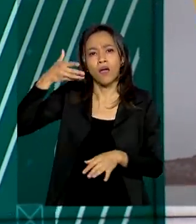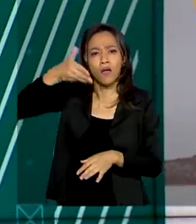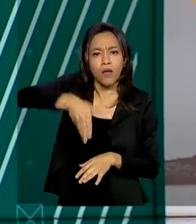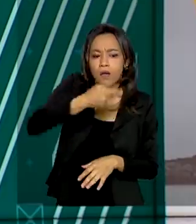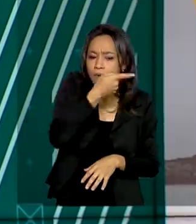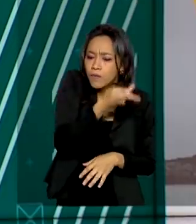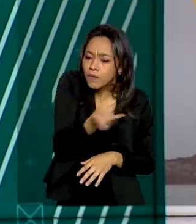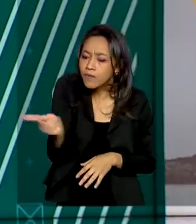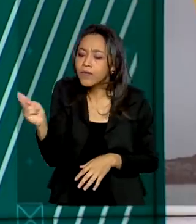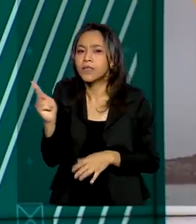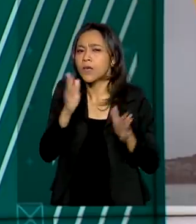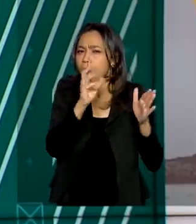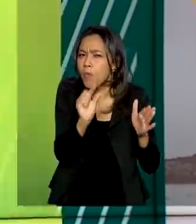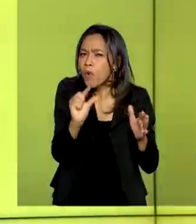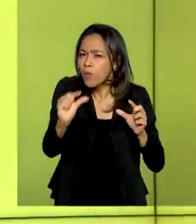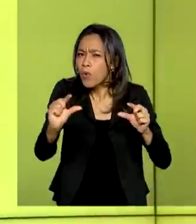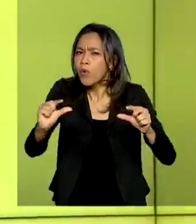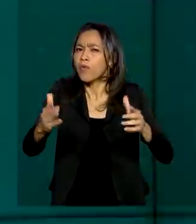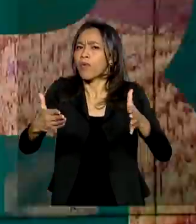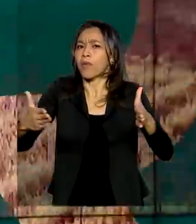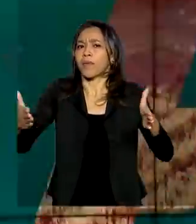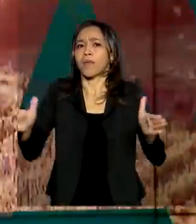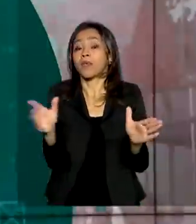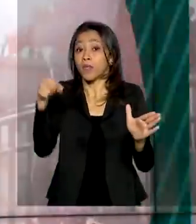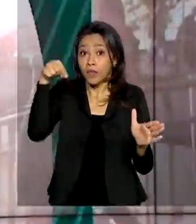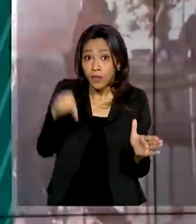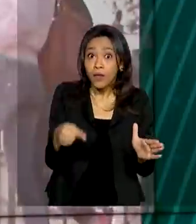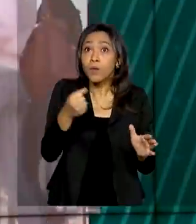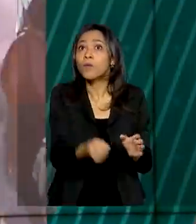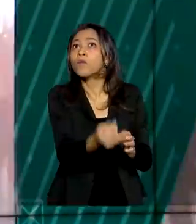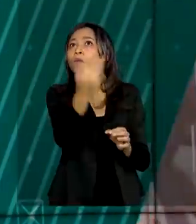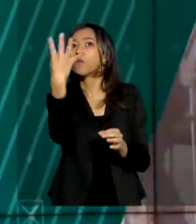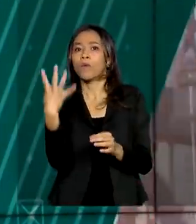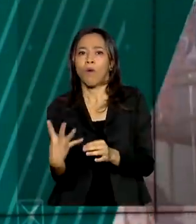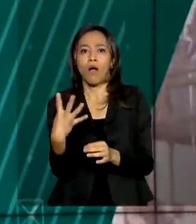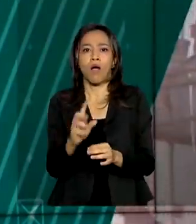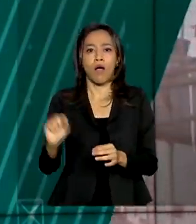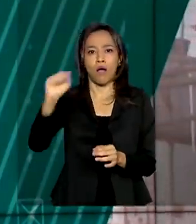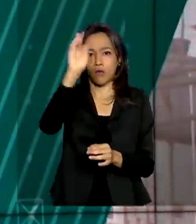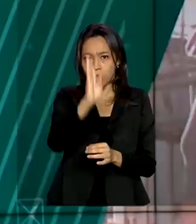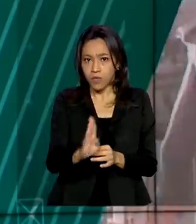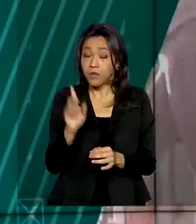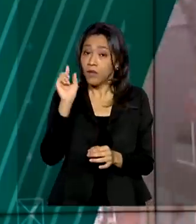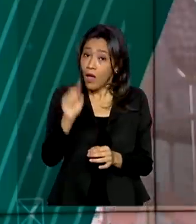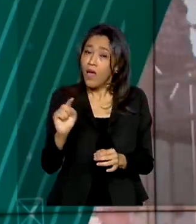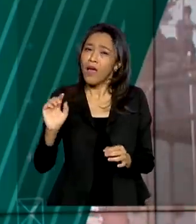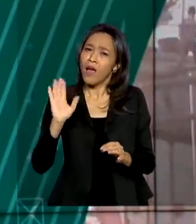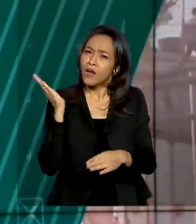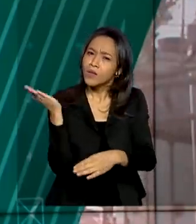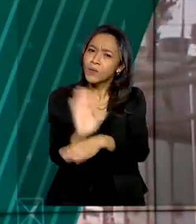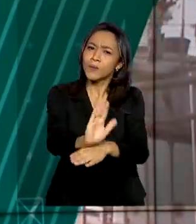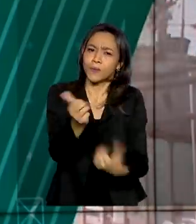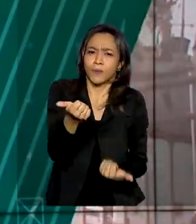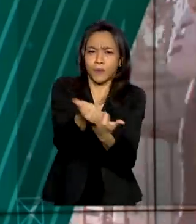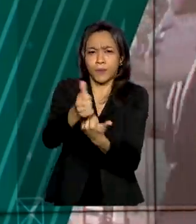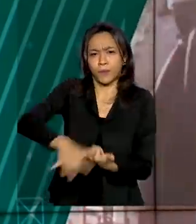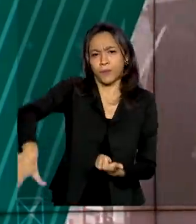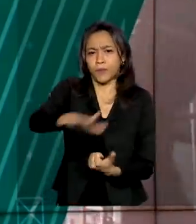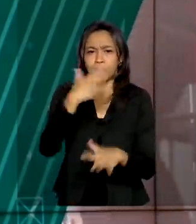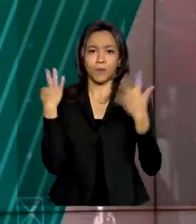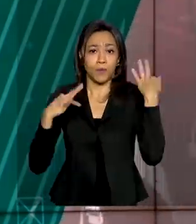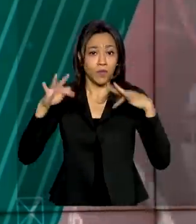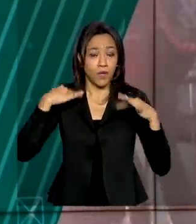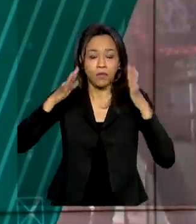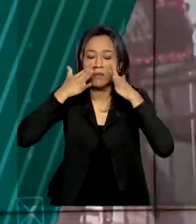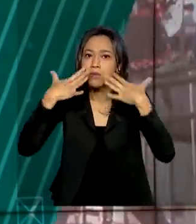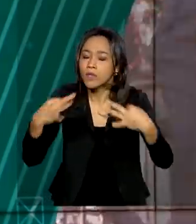A abertura gradual já conta com este e outros quatro parques nacionais e pretende ajudar o setor de turismo. Mas o governo chama a